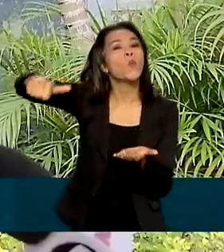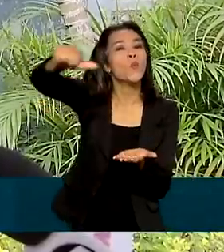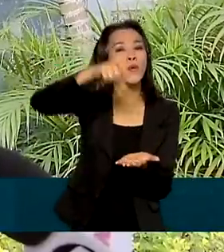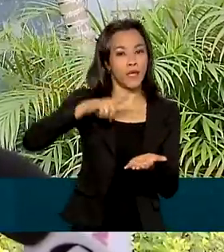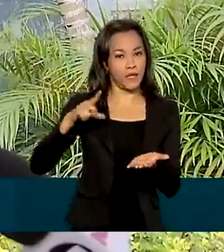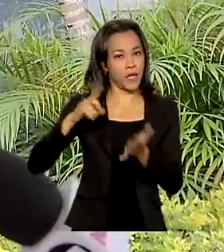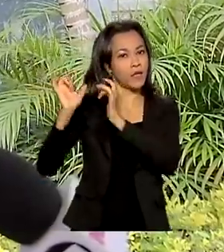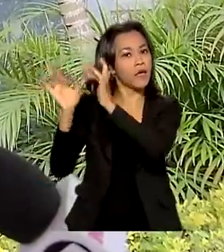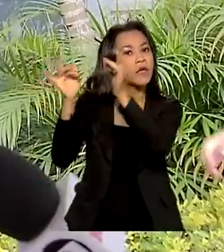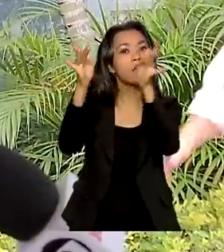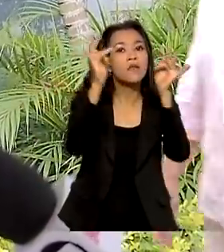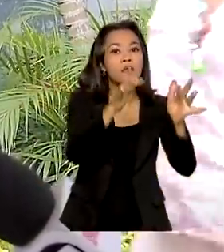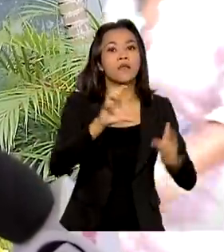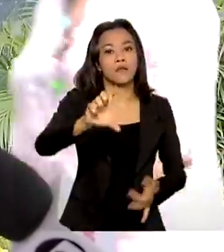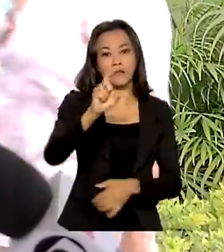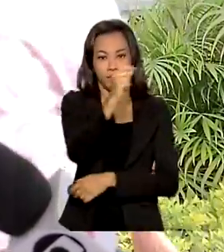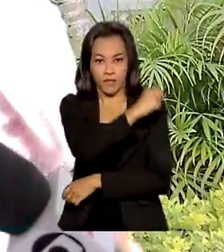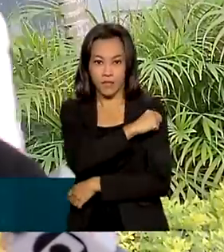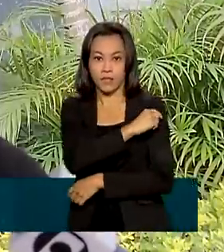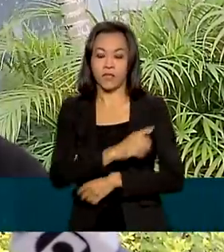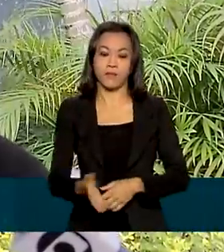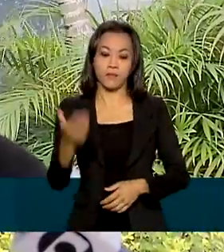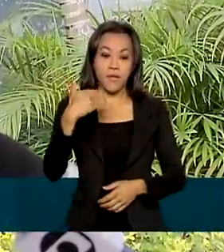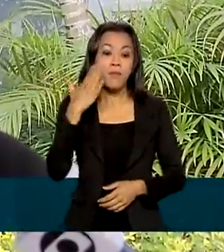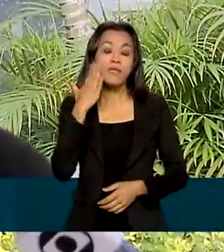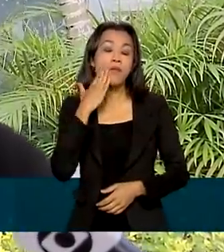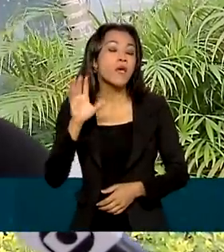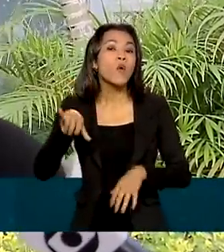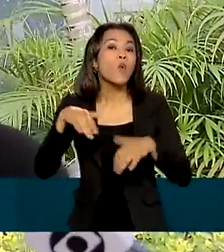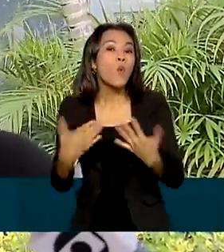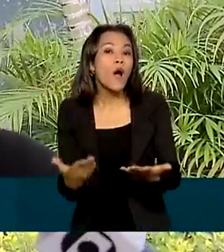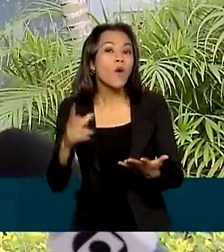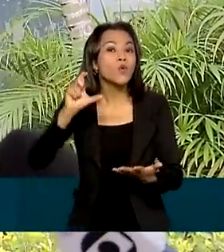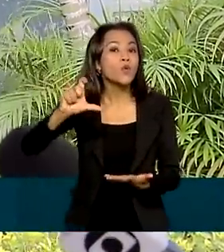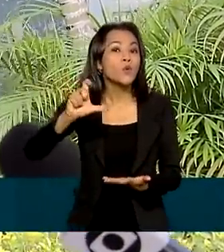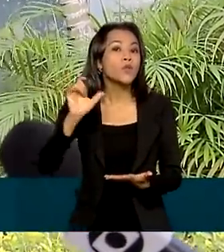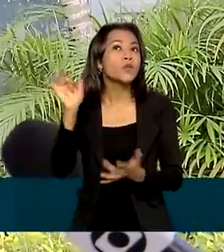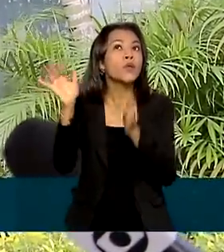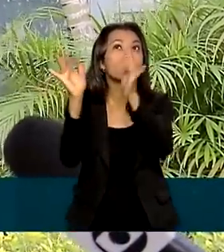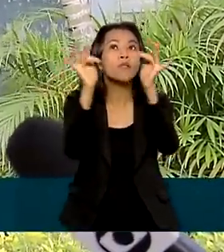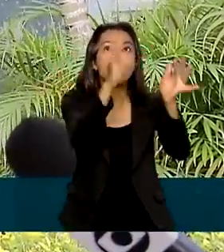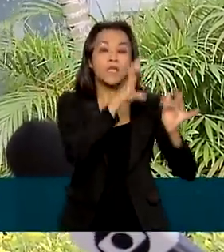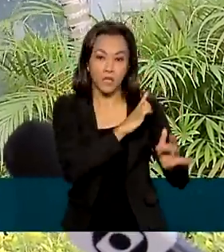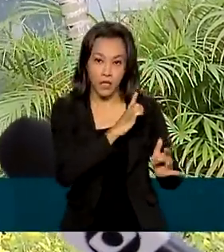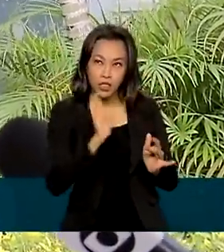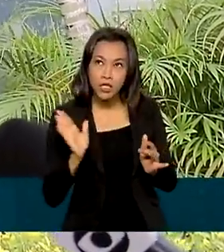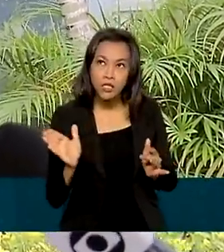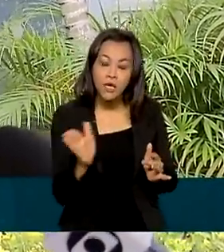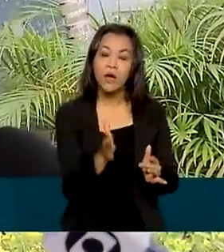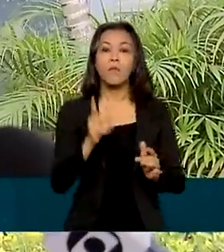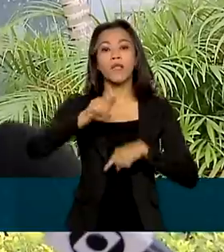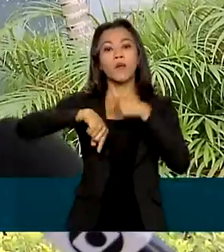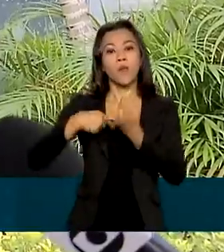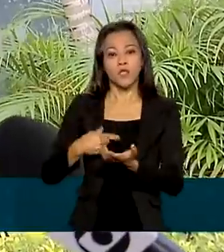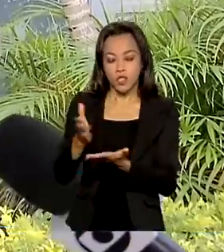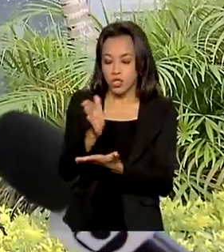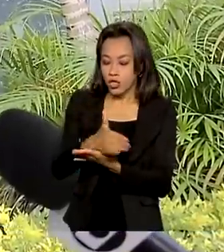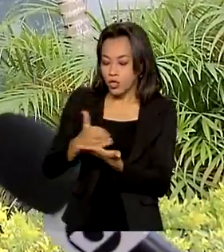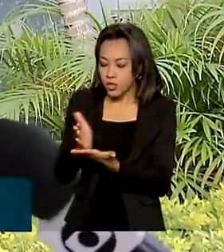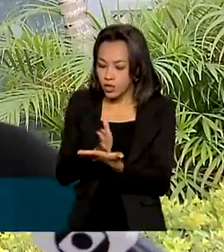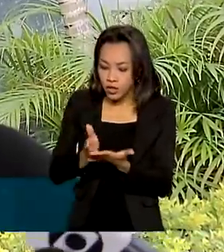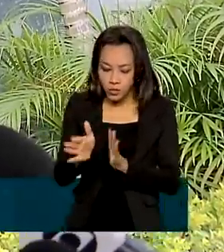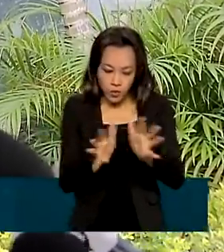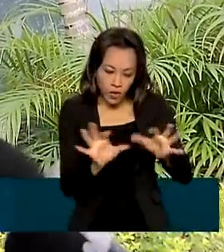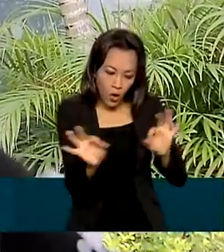A gente vai conversar com os estados, vai ver qual é o estoque de cada estado para que a gente possa fazer uma distribuição mais justa, para que todos